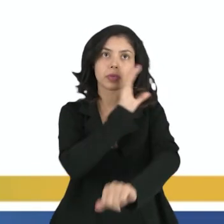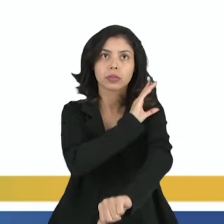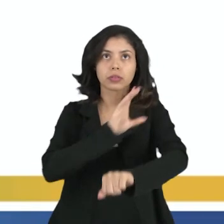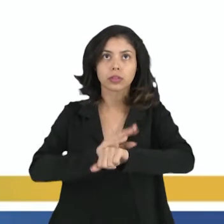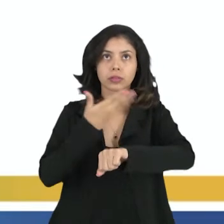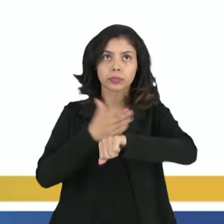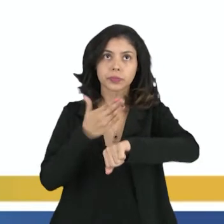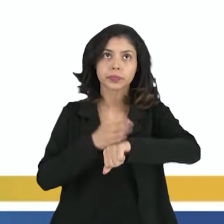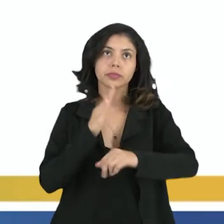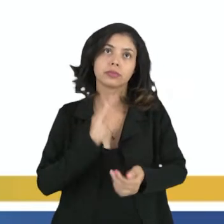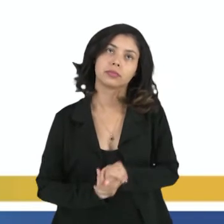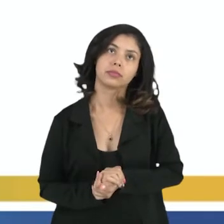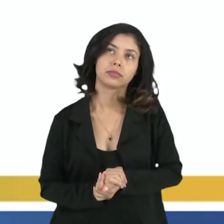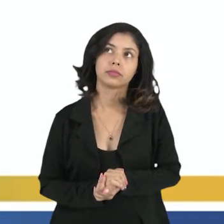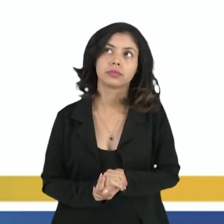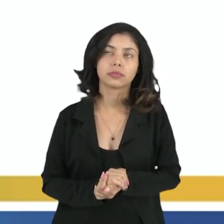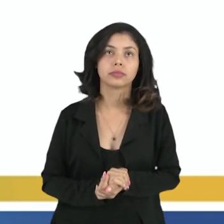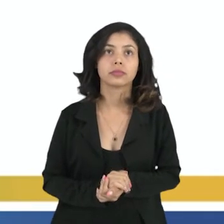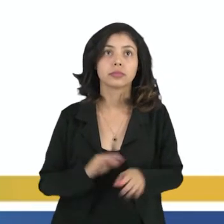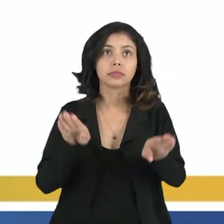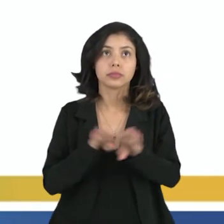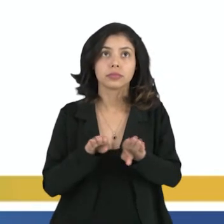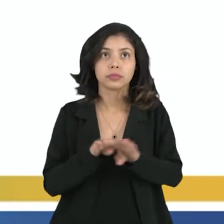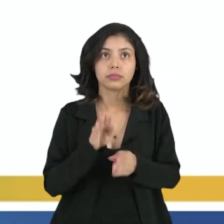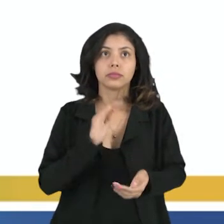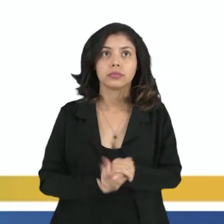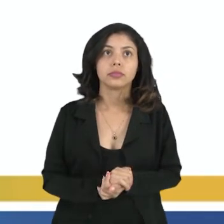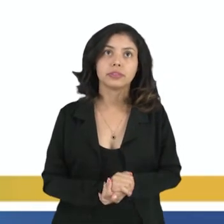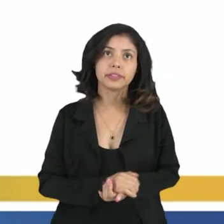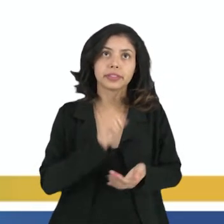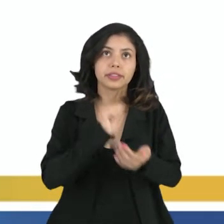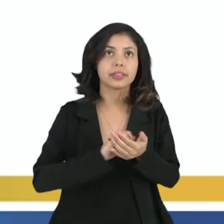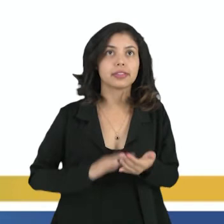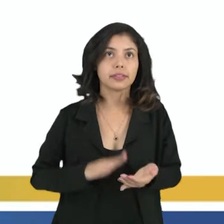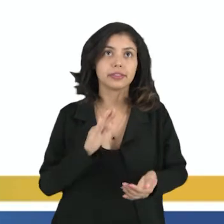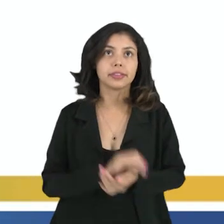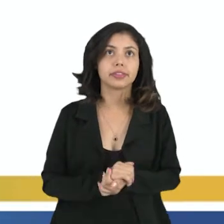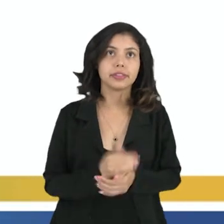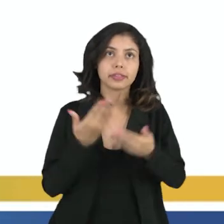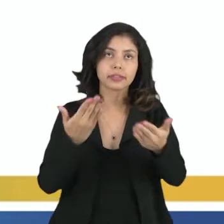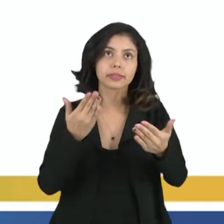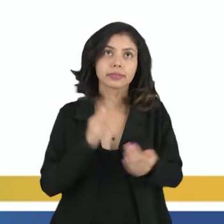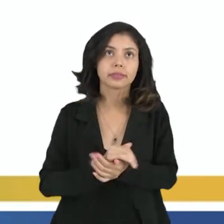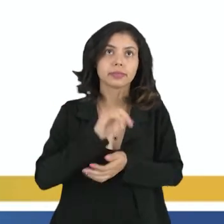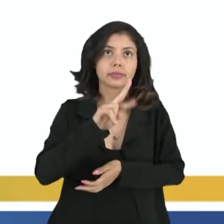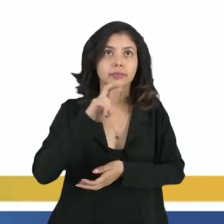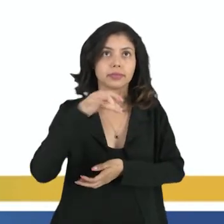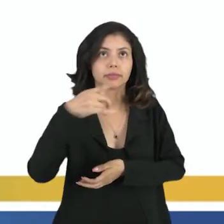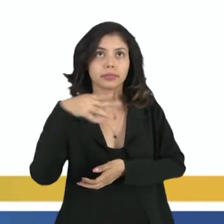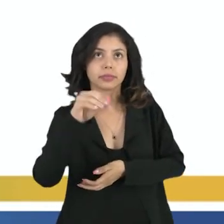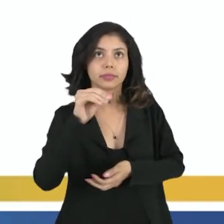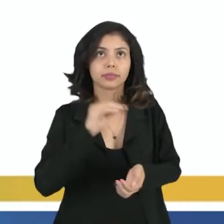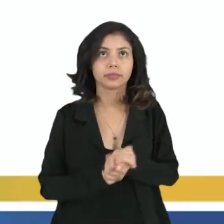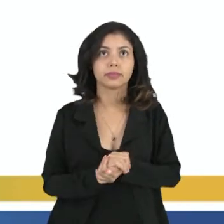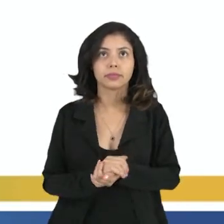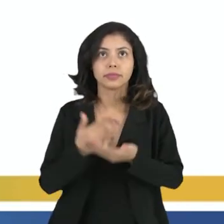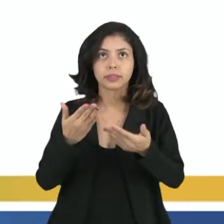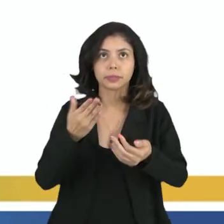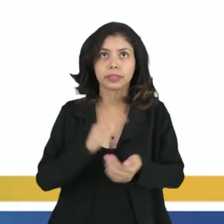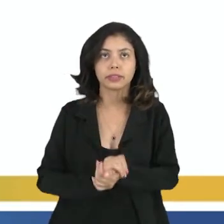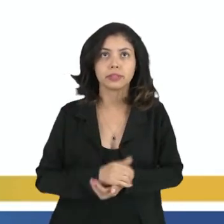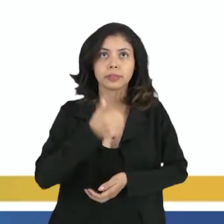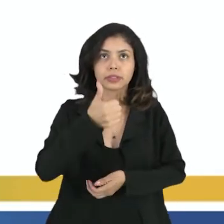ok? Pessoal, então vamos para o nosso exercitano. O antropólogo inglês, Eduard Taylon, foi